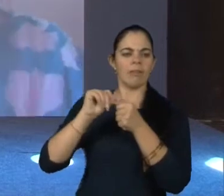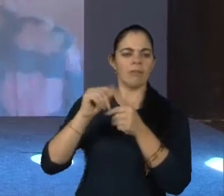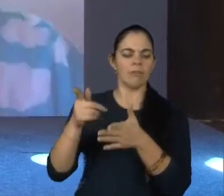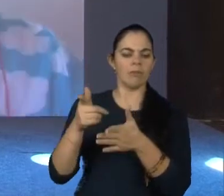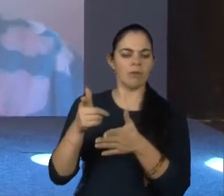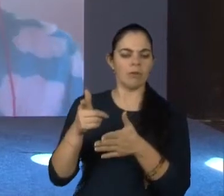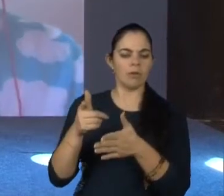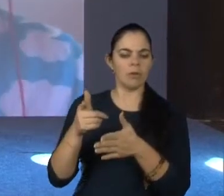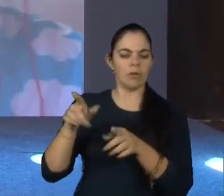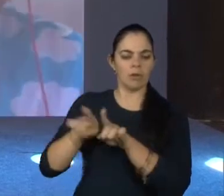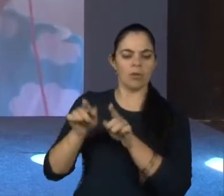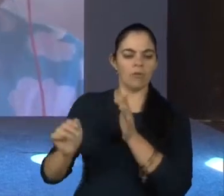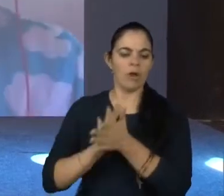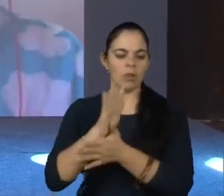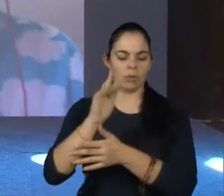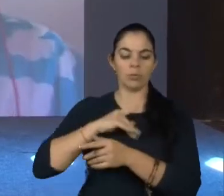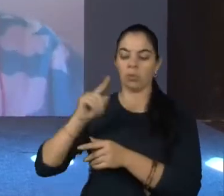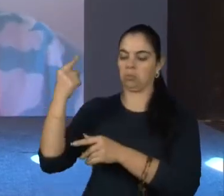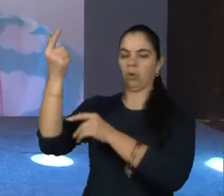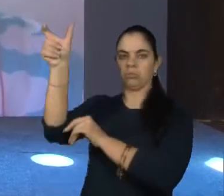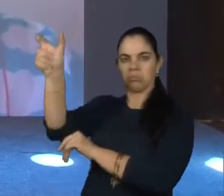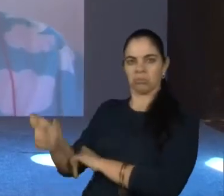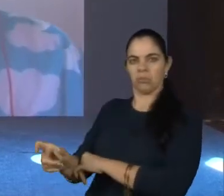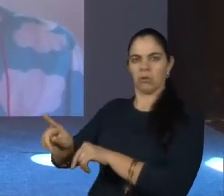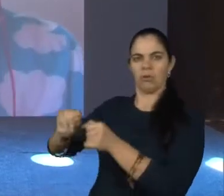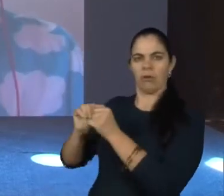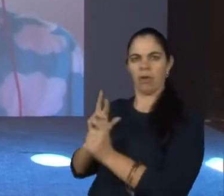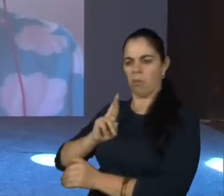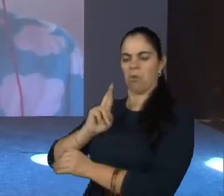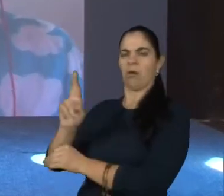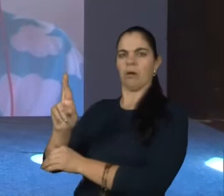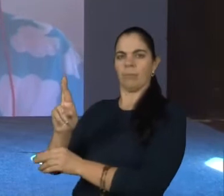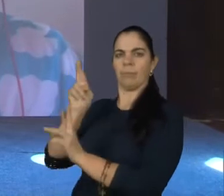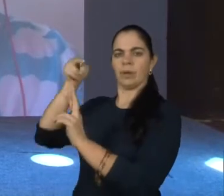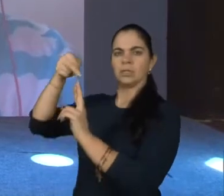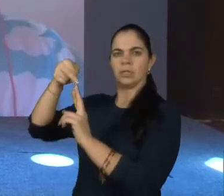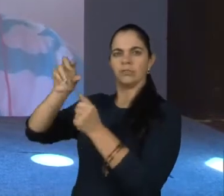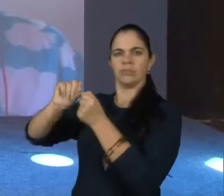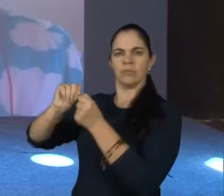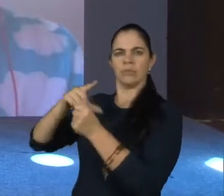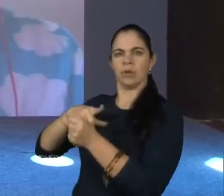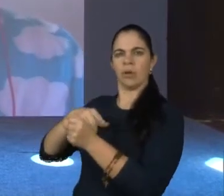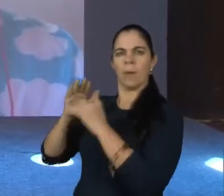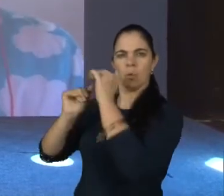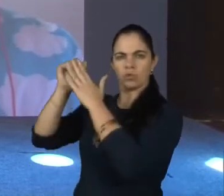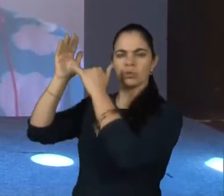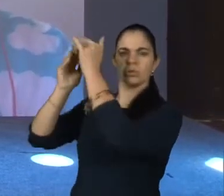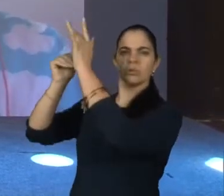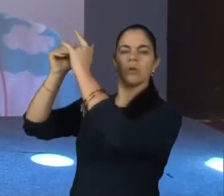o seu bastão de valor para alguém. Eu acho que representatividade é uma construção,